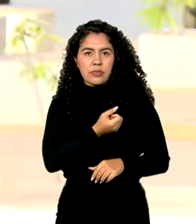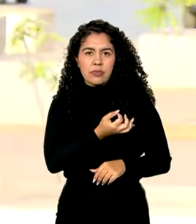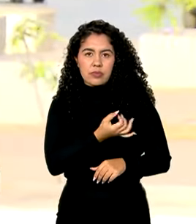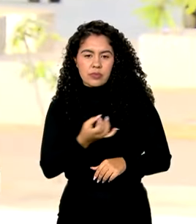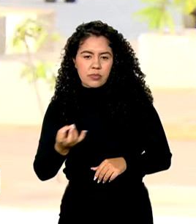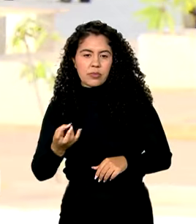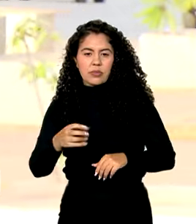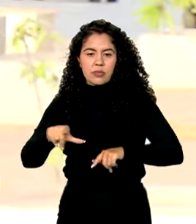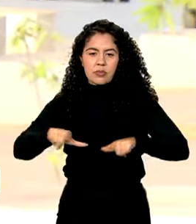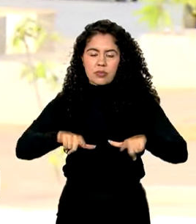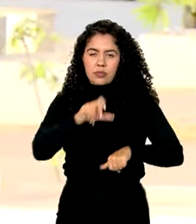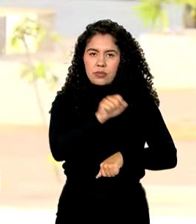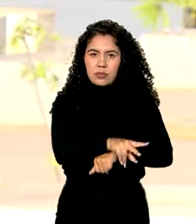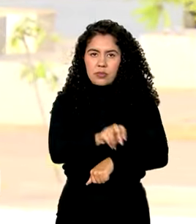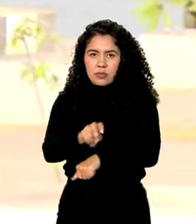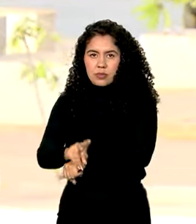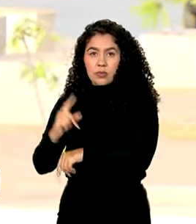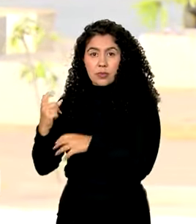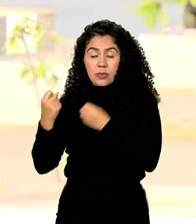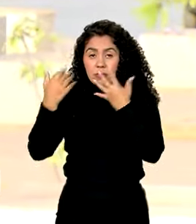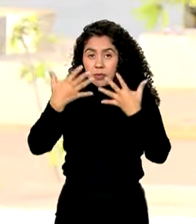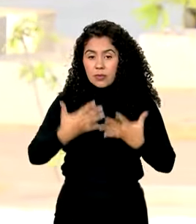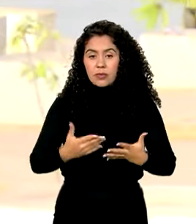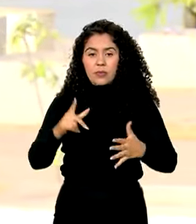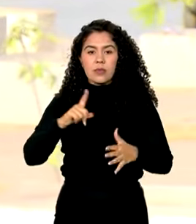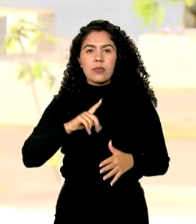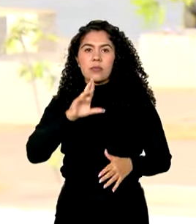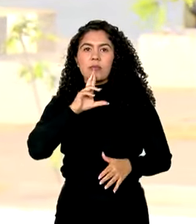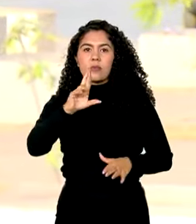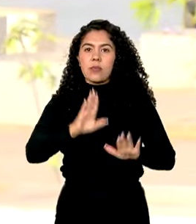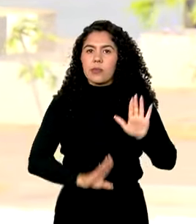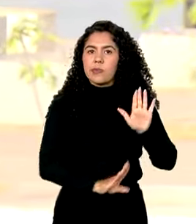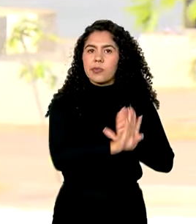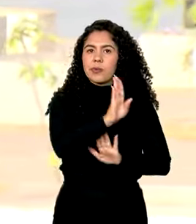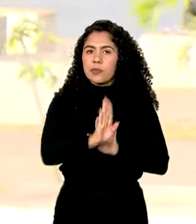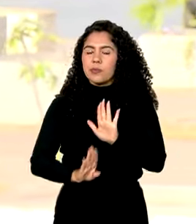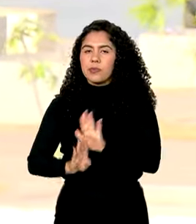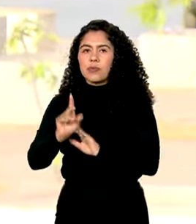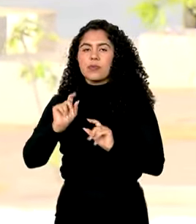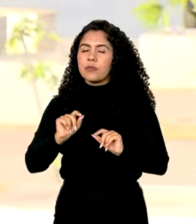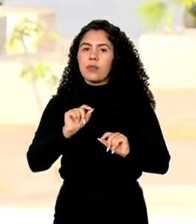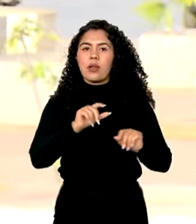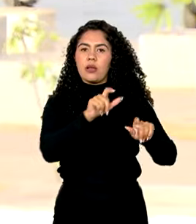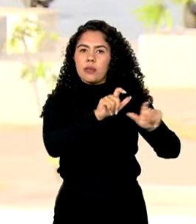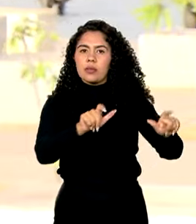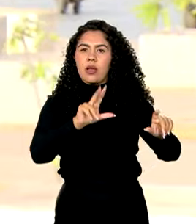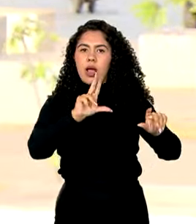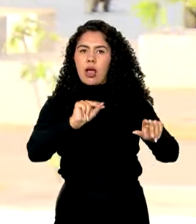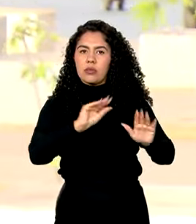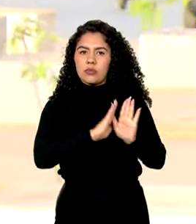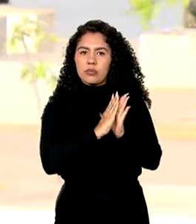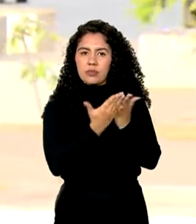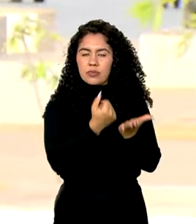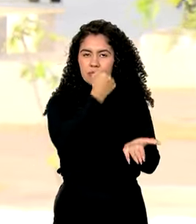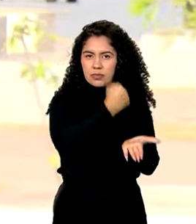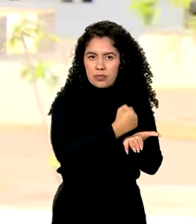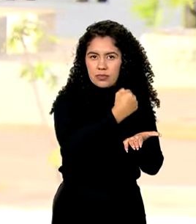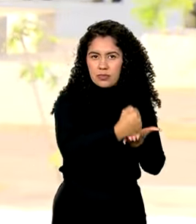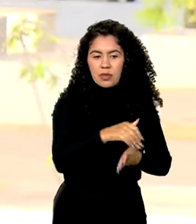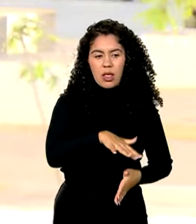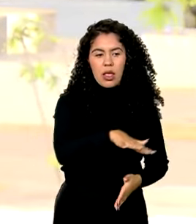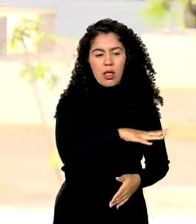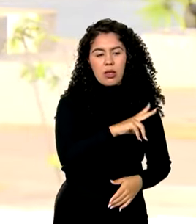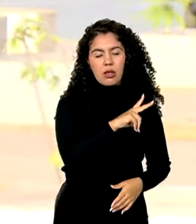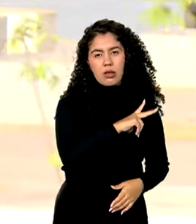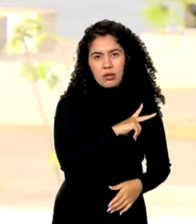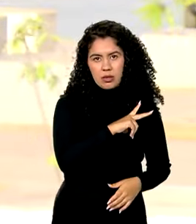A PNAD Contínua também registrou outros recordes, como o número de pessoas com carteira assinada na iniciativa privada, o